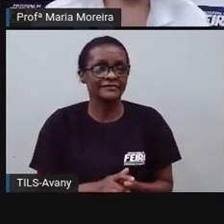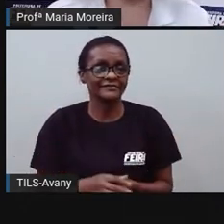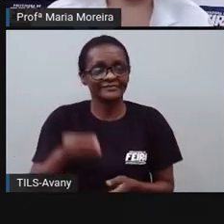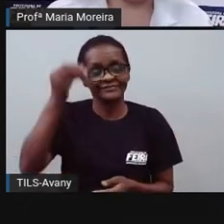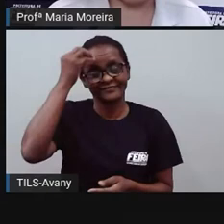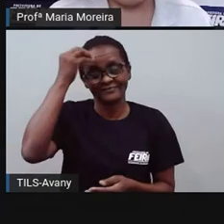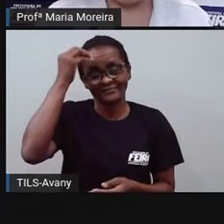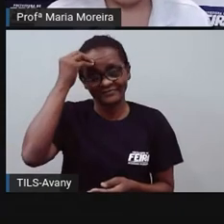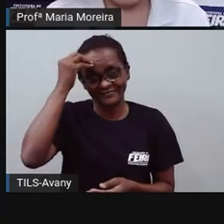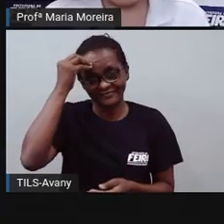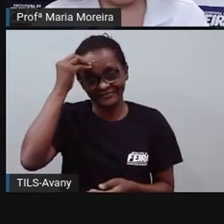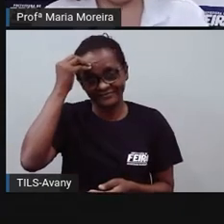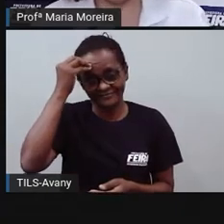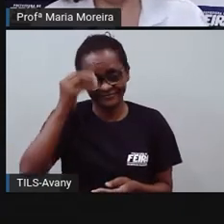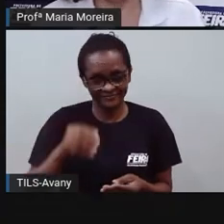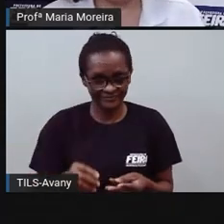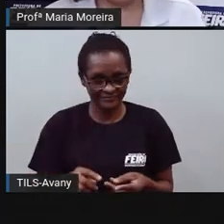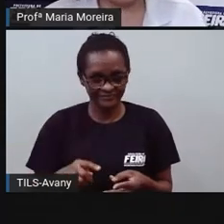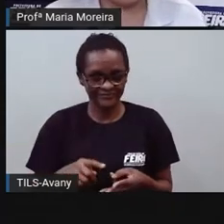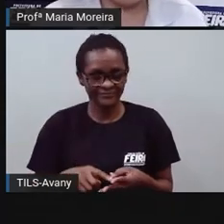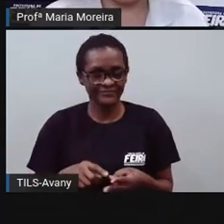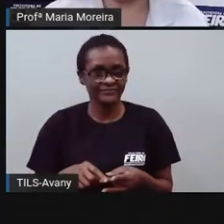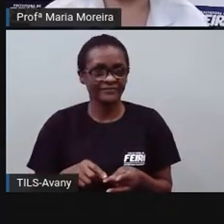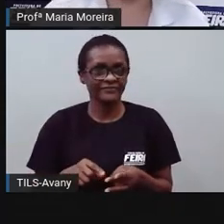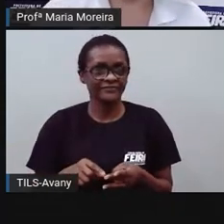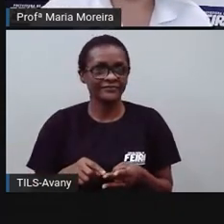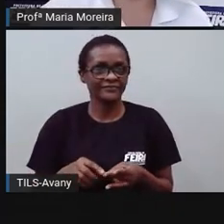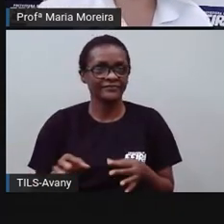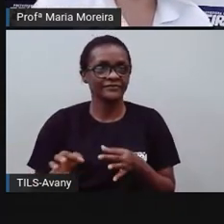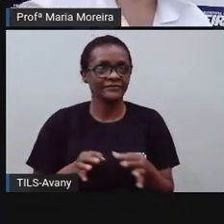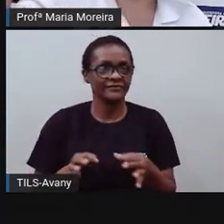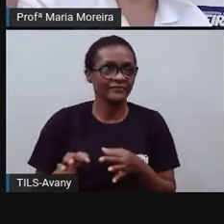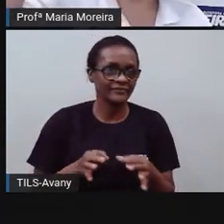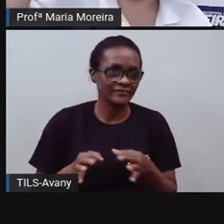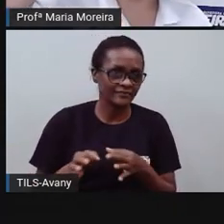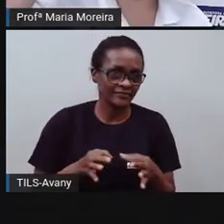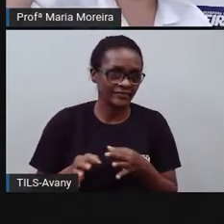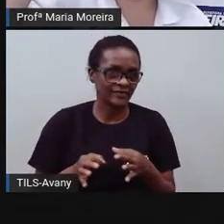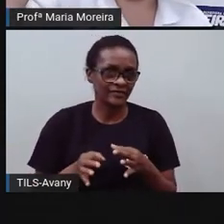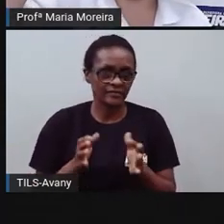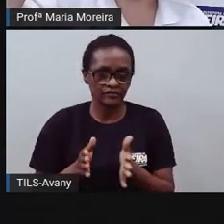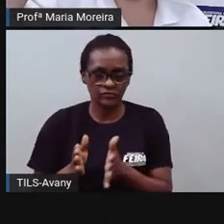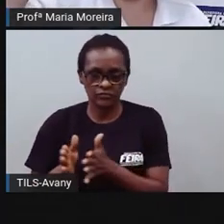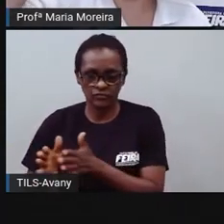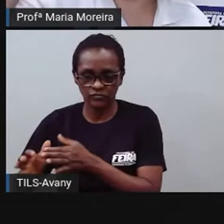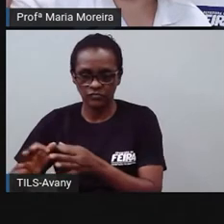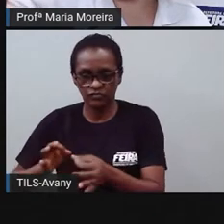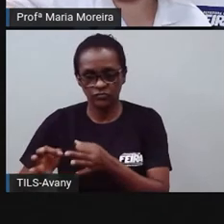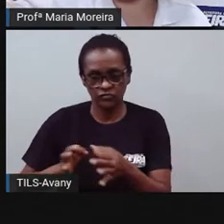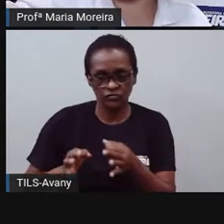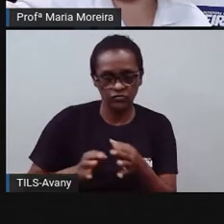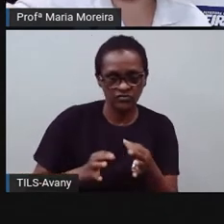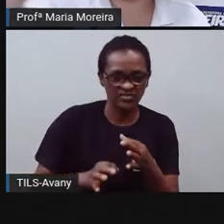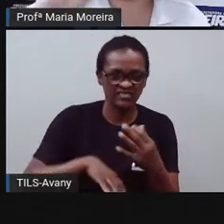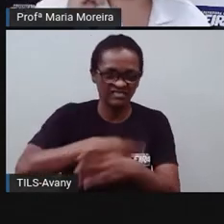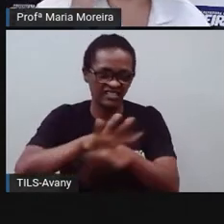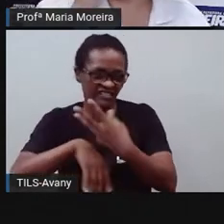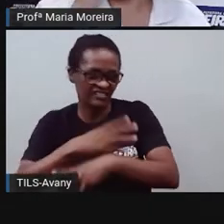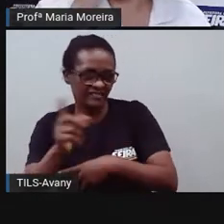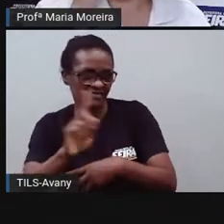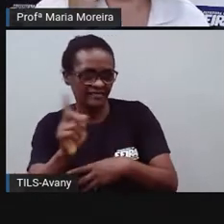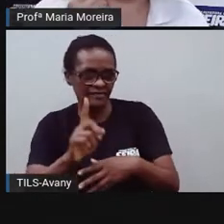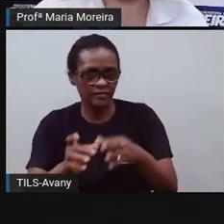fixar direitinho. A organização, né? A gente tem, olha, a manchete ou o título, né?